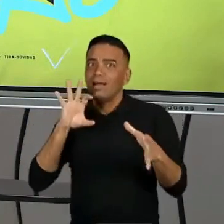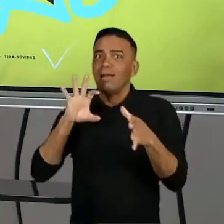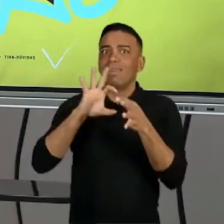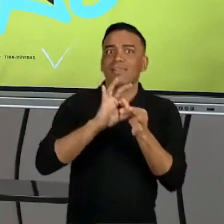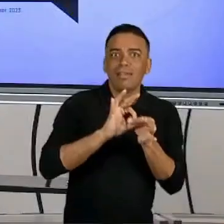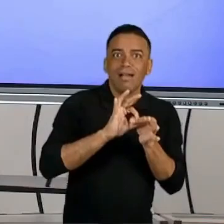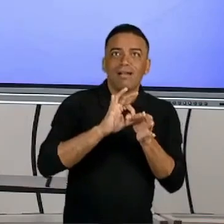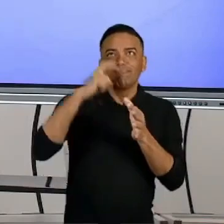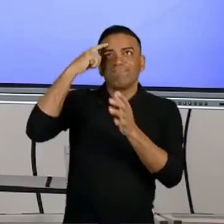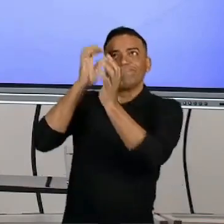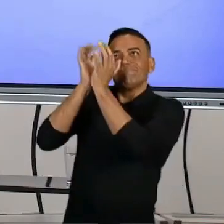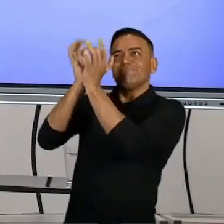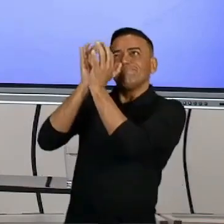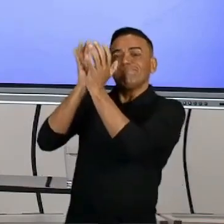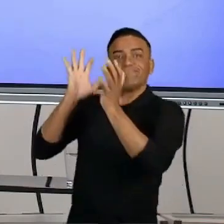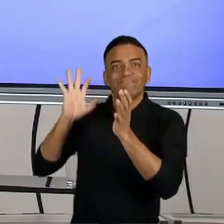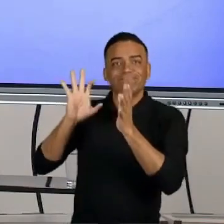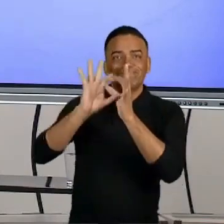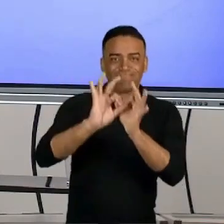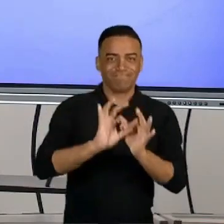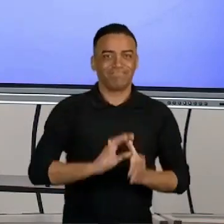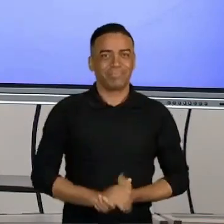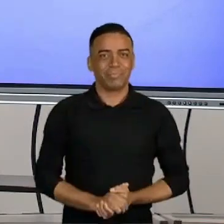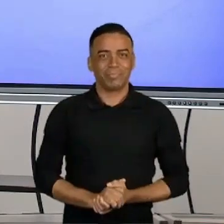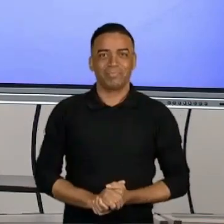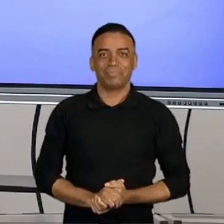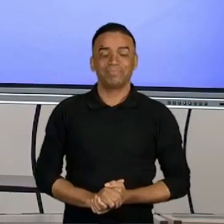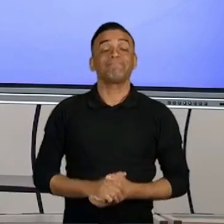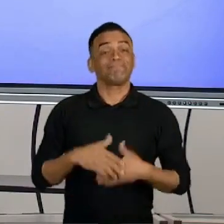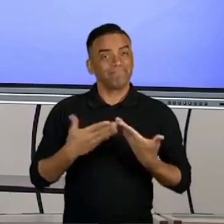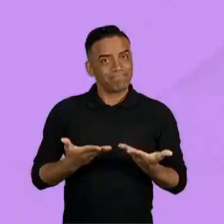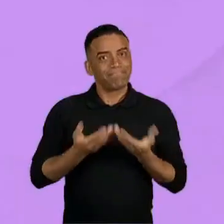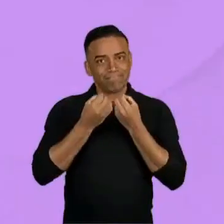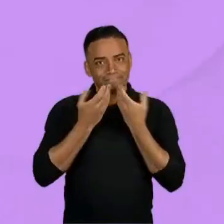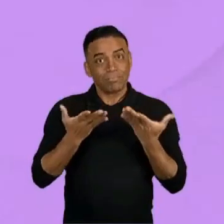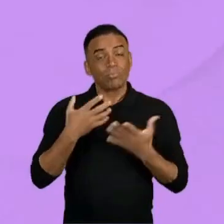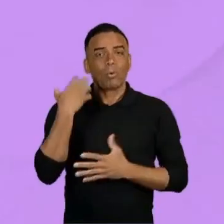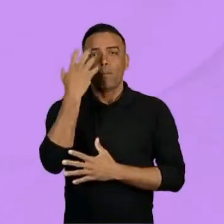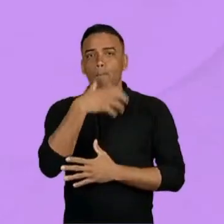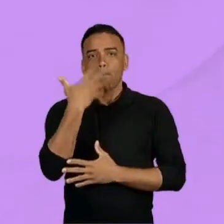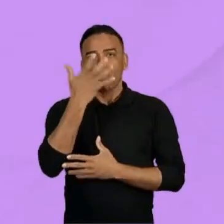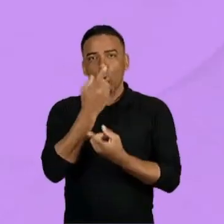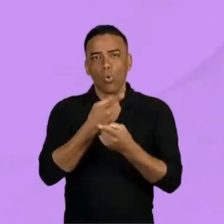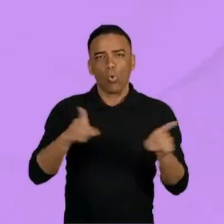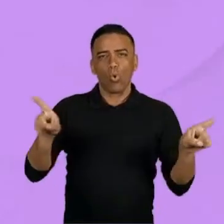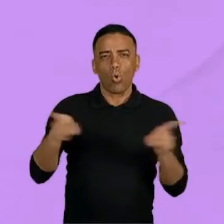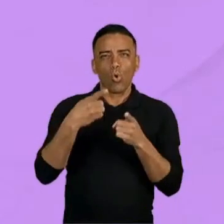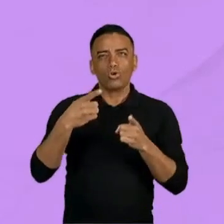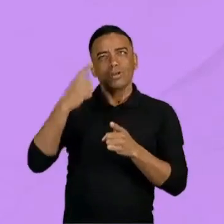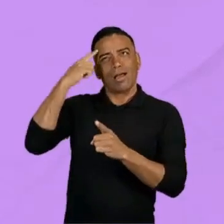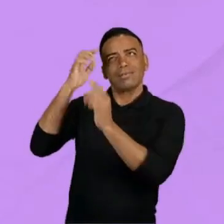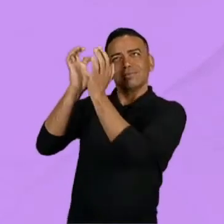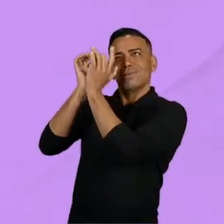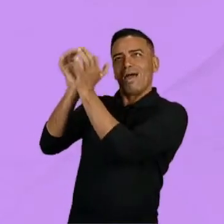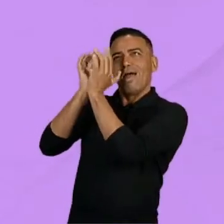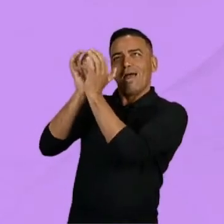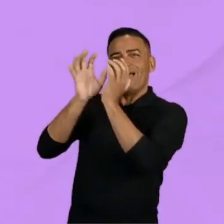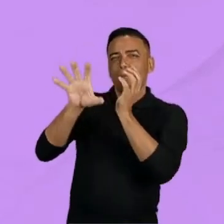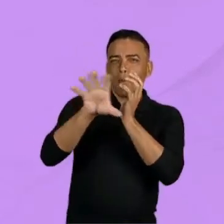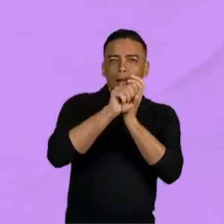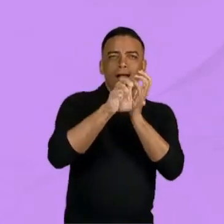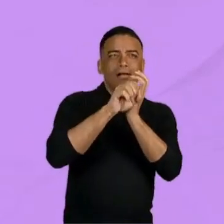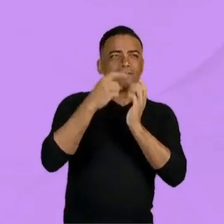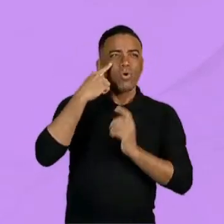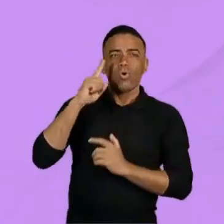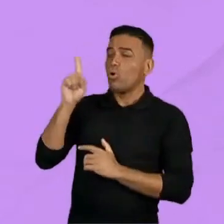informações. Ai, gostei. Bom, a música afeta várias áreas do cérebro, incluindo o córtex